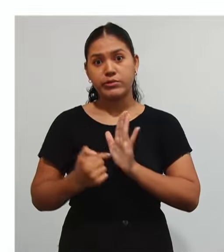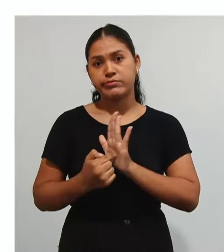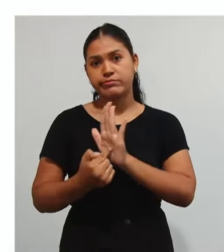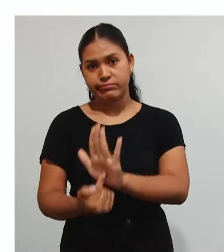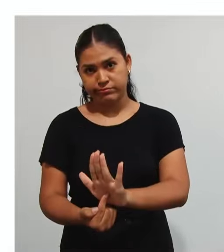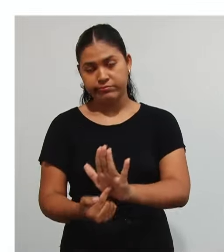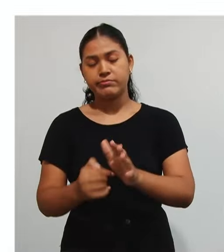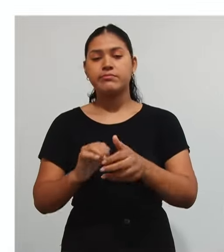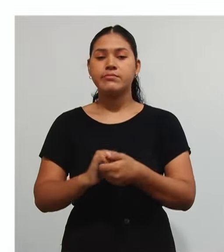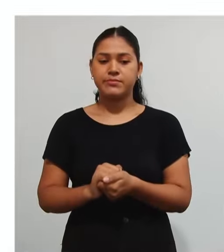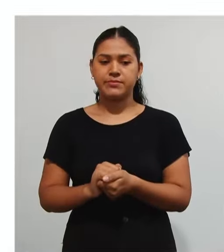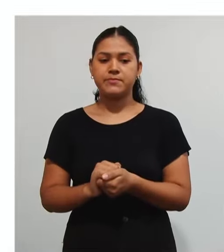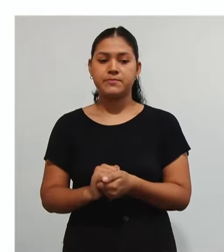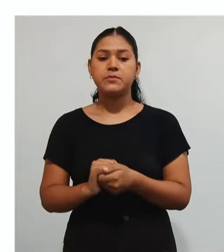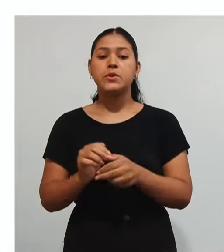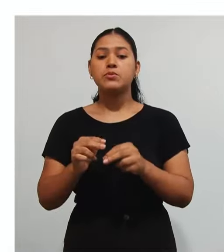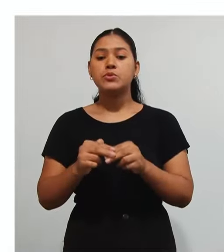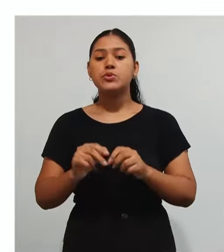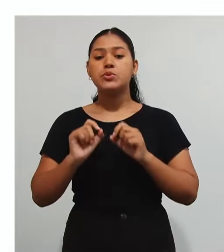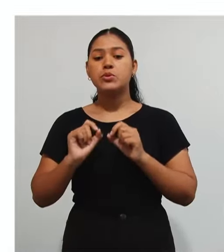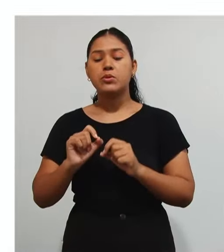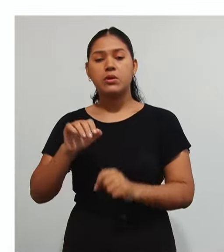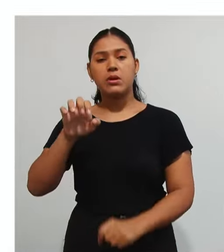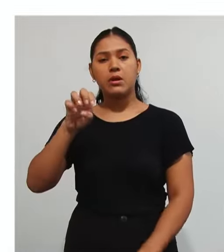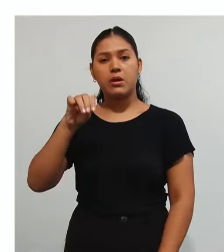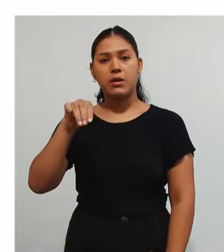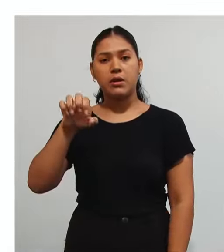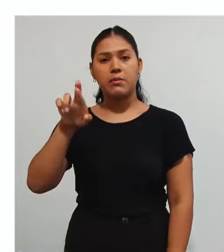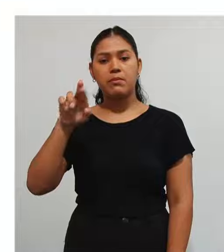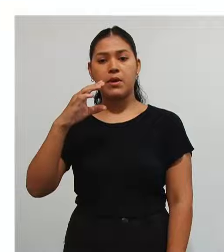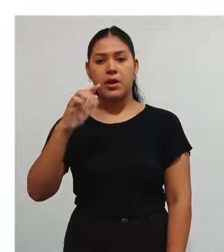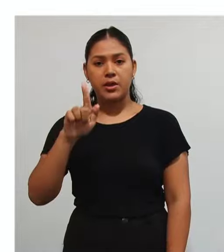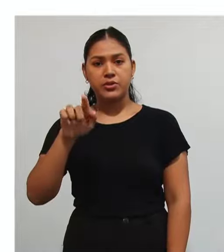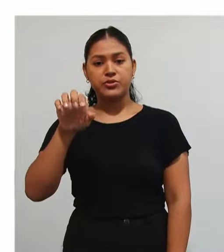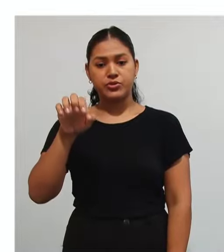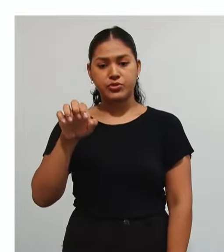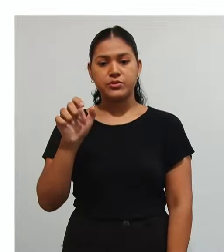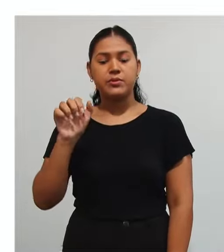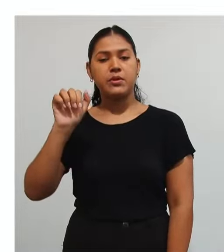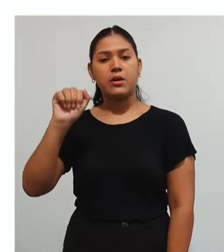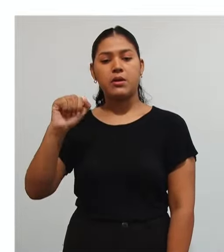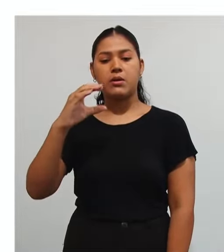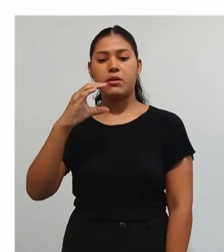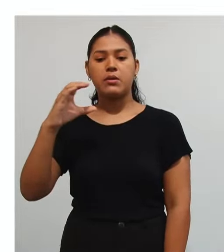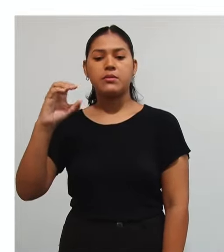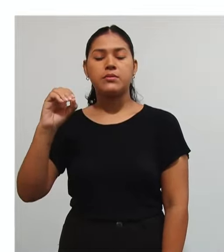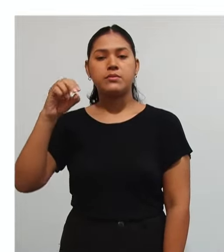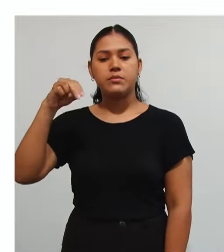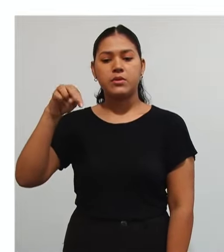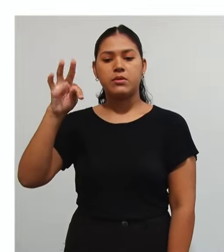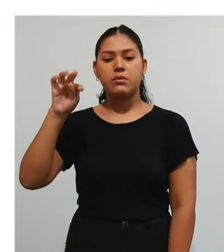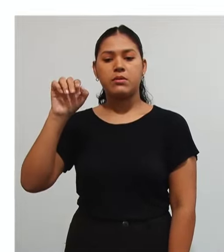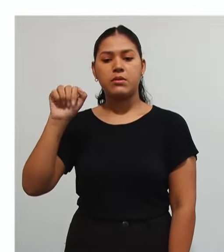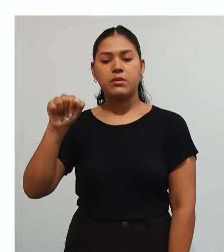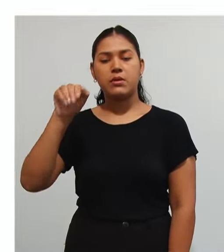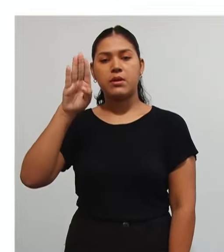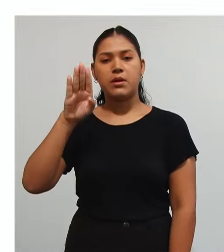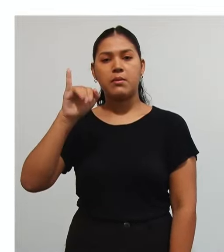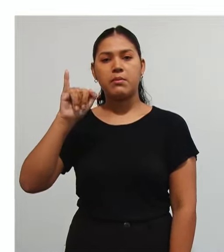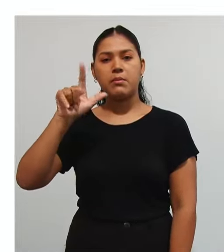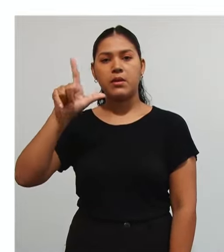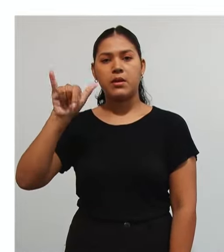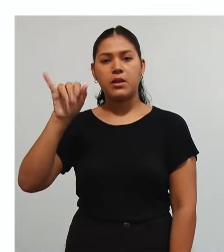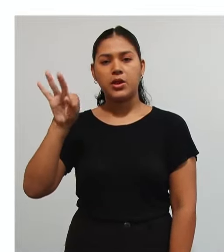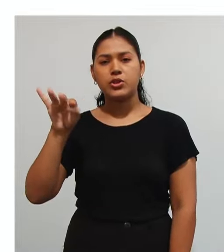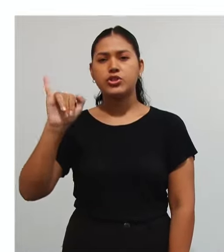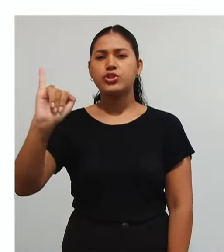Emerge O acontablet Que é o que? Um termo em inglês Que traz aí A sua derivação Que por